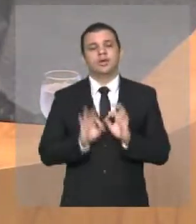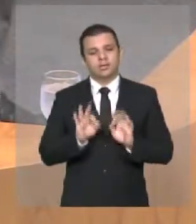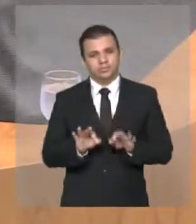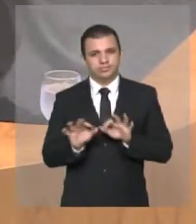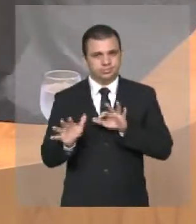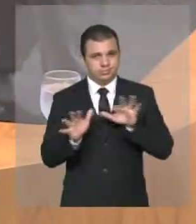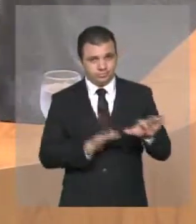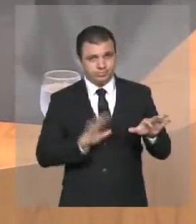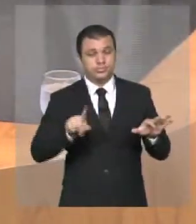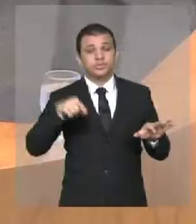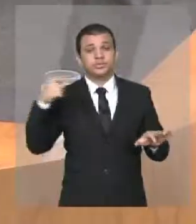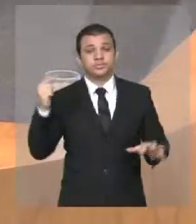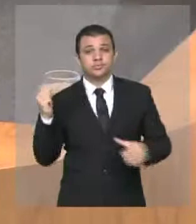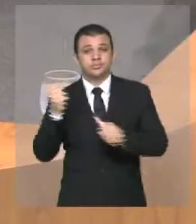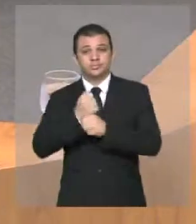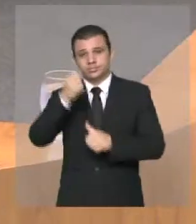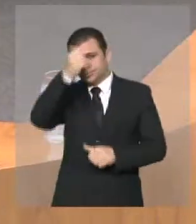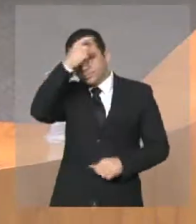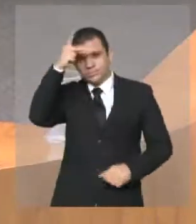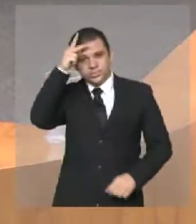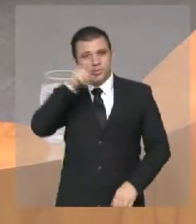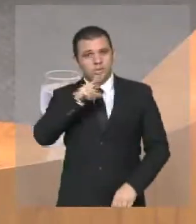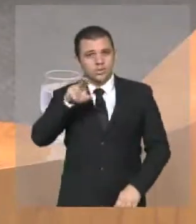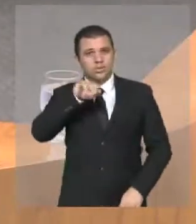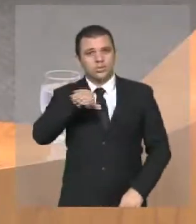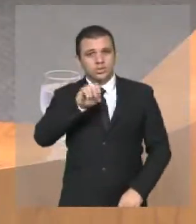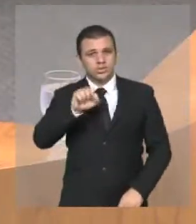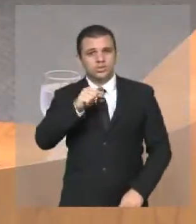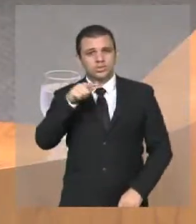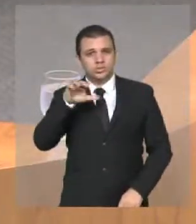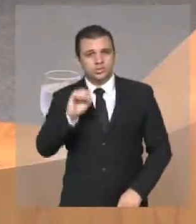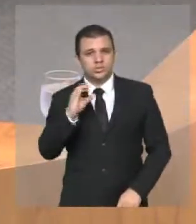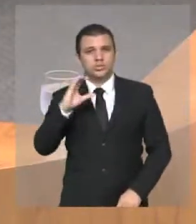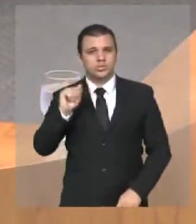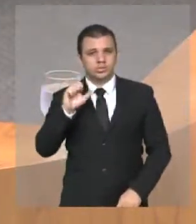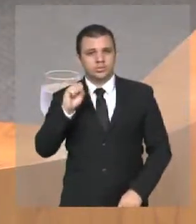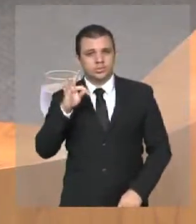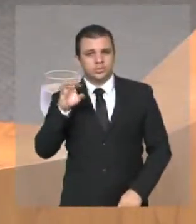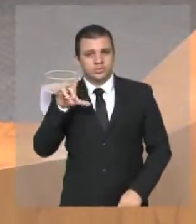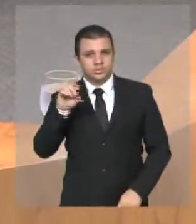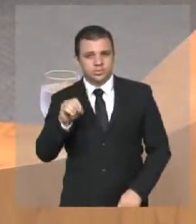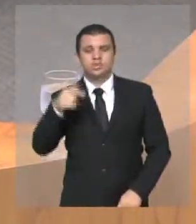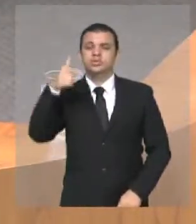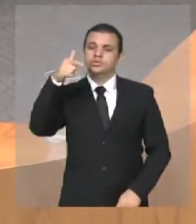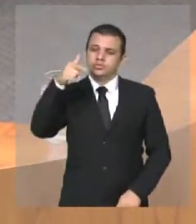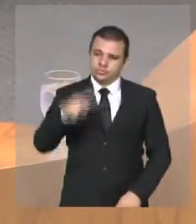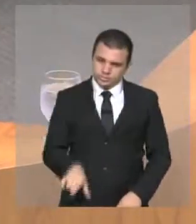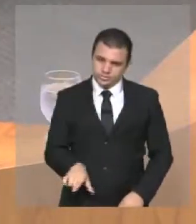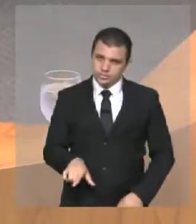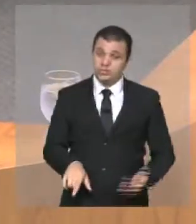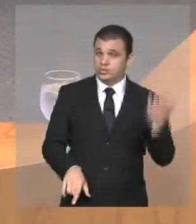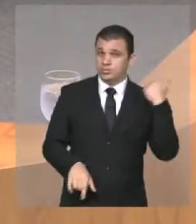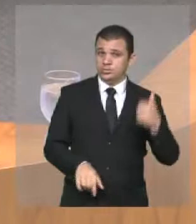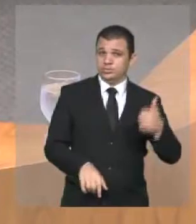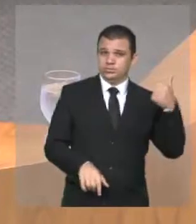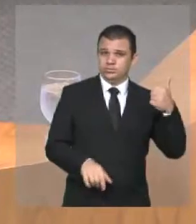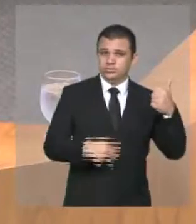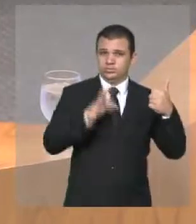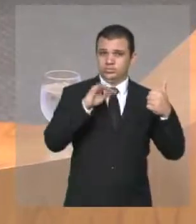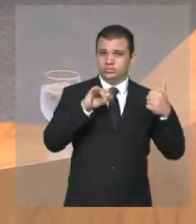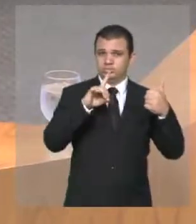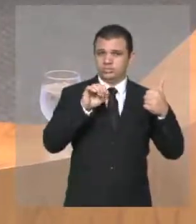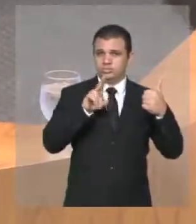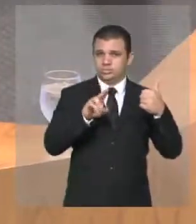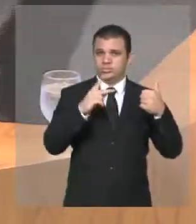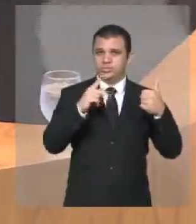gestão de Castelo, João Castelo, mais uma vez, não foi construído na gestão de Tadeu Palácio, e Castelo foi ao